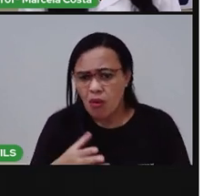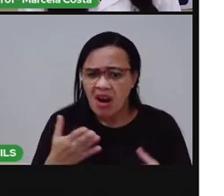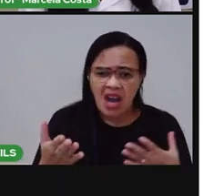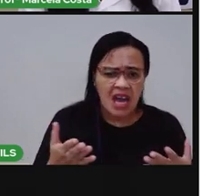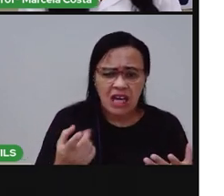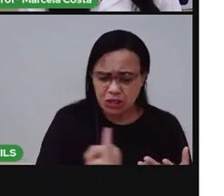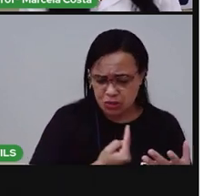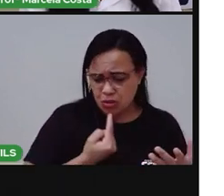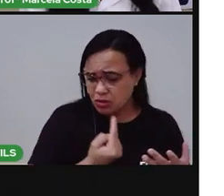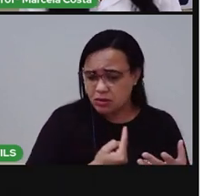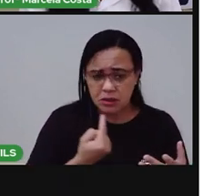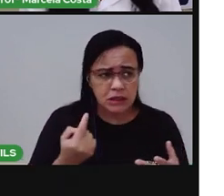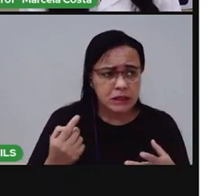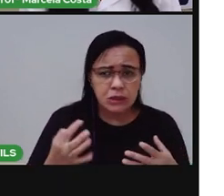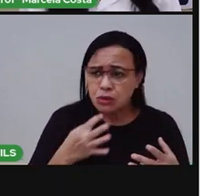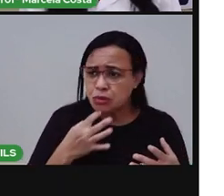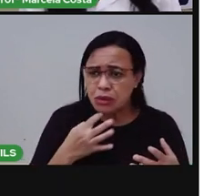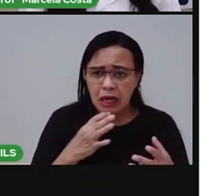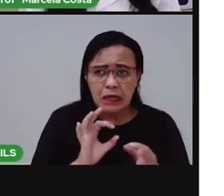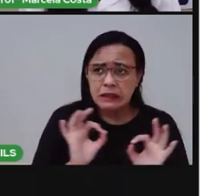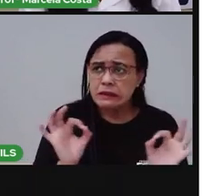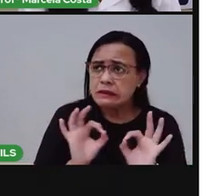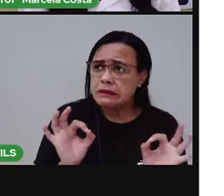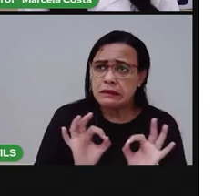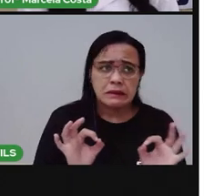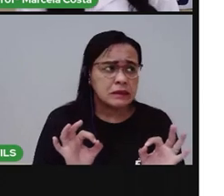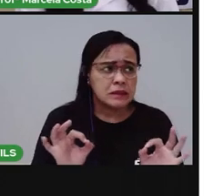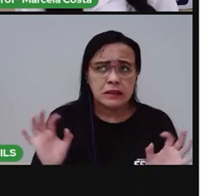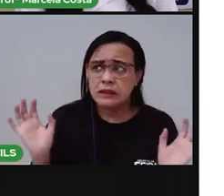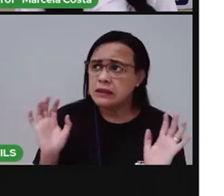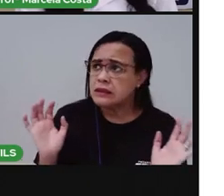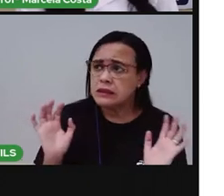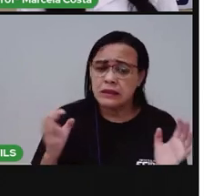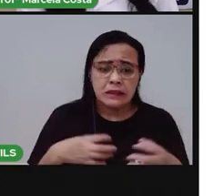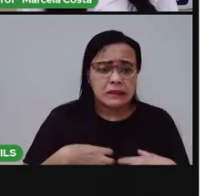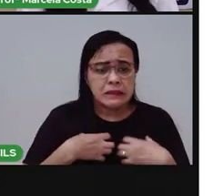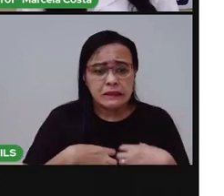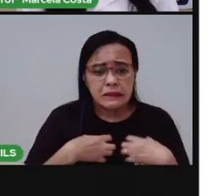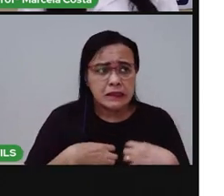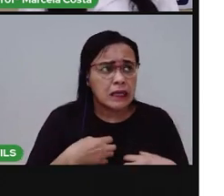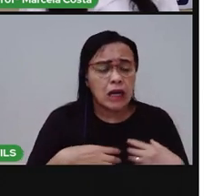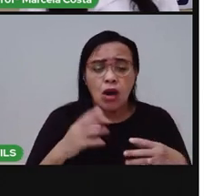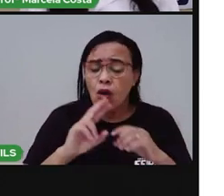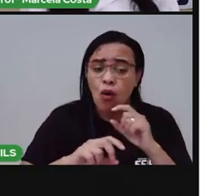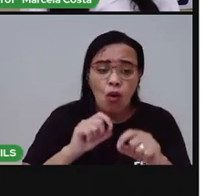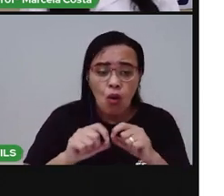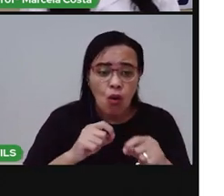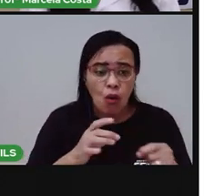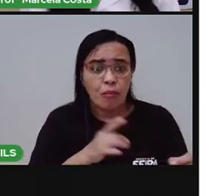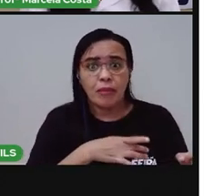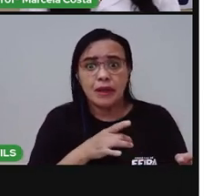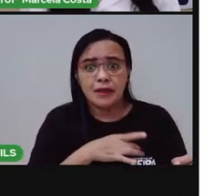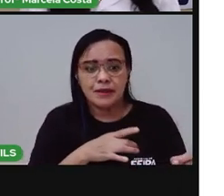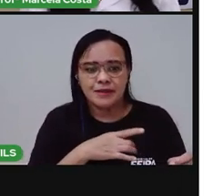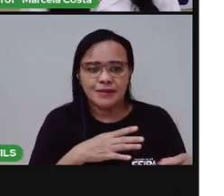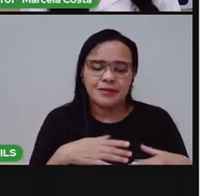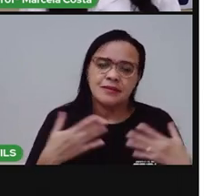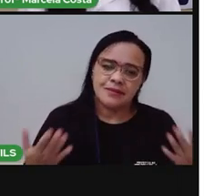ele pode estar ali perdido. Então, a primeira coisa que você tem que fazer é verificar se esse animal tem dono.